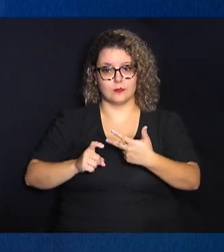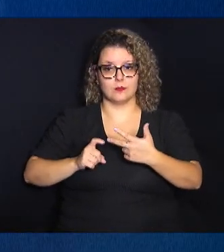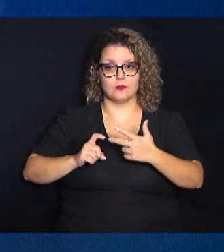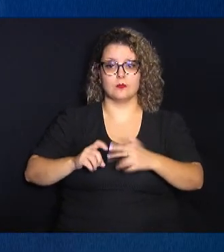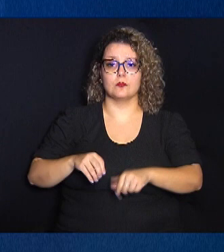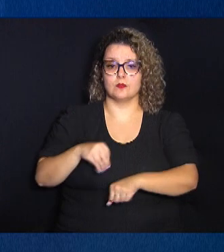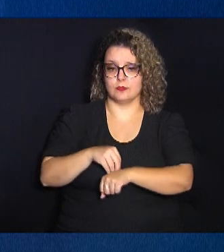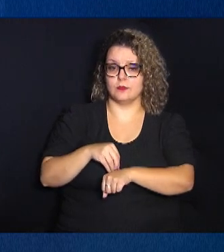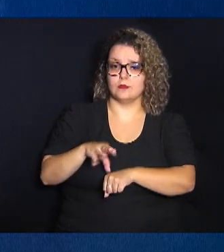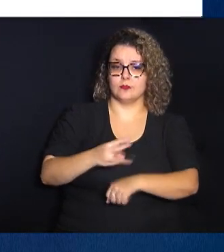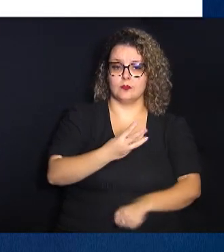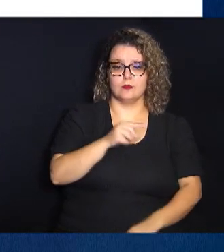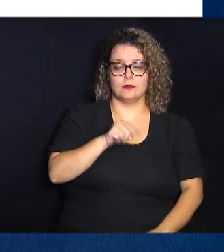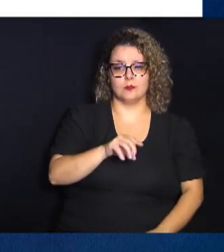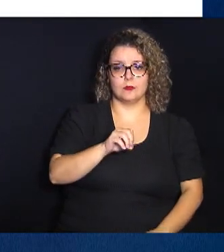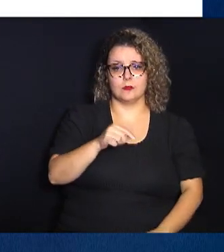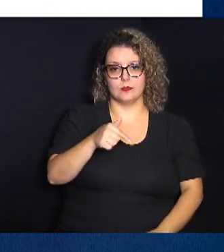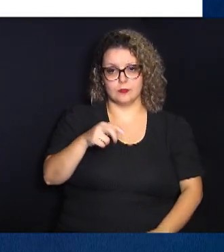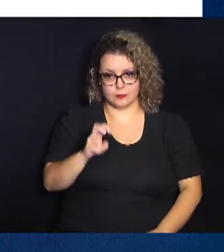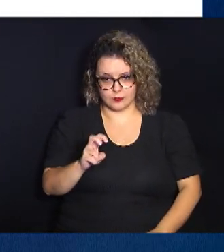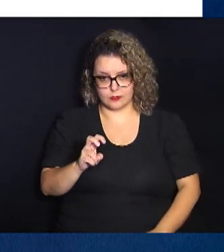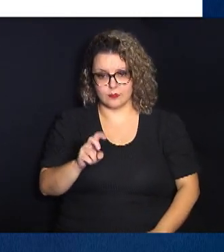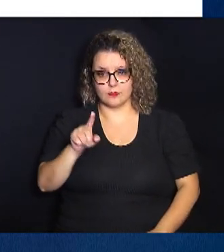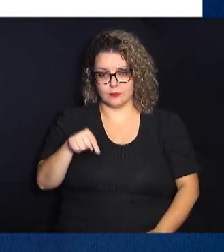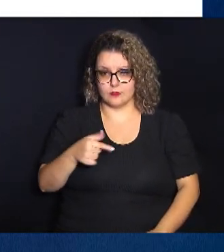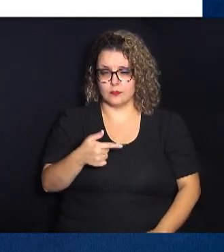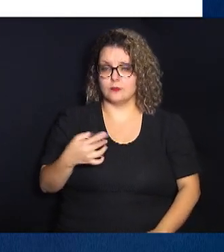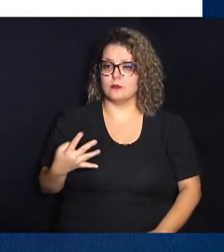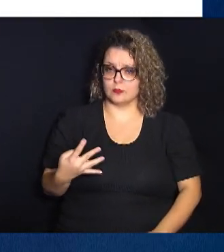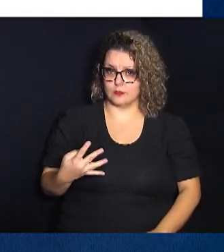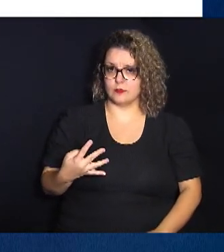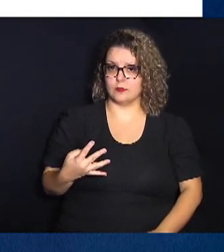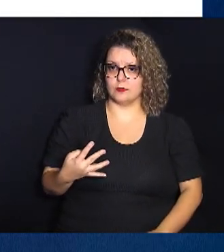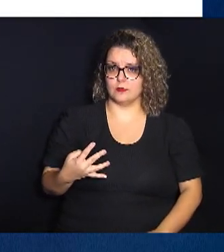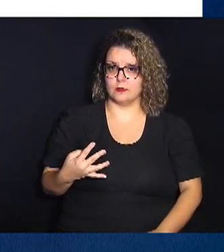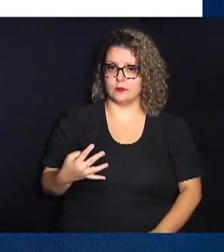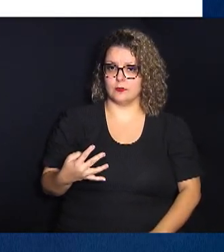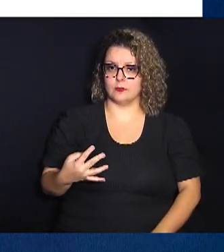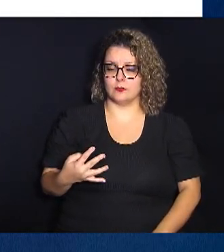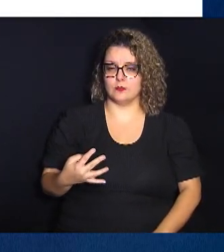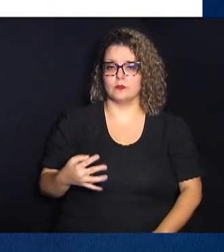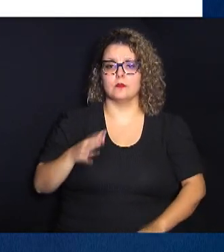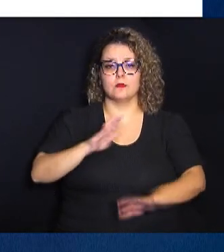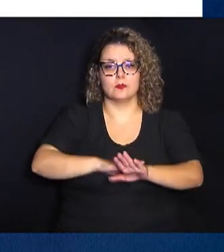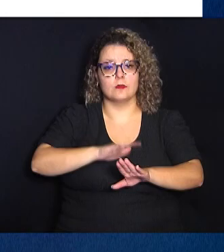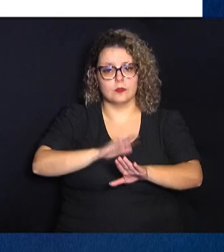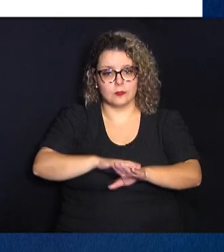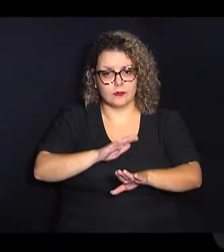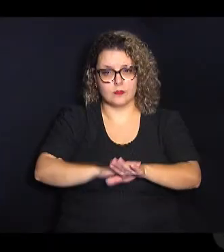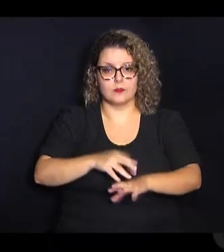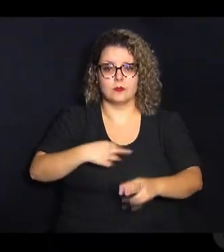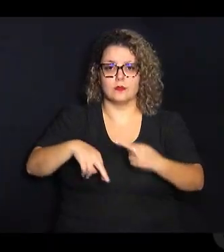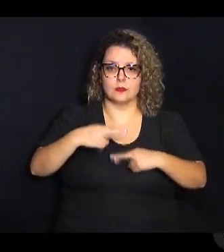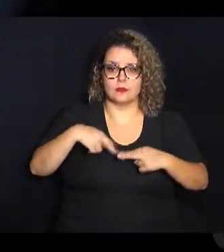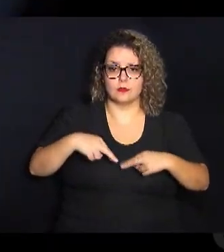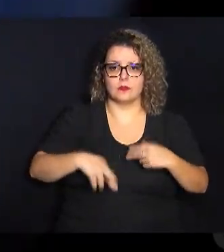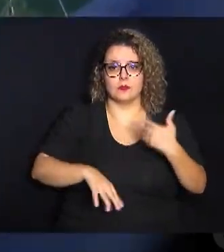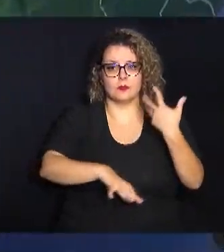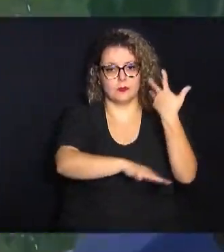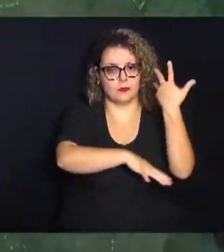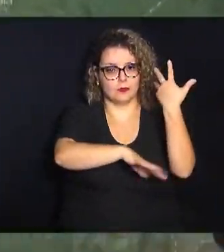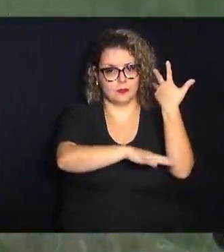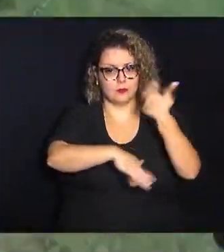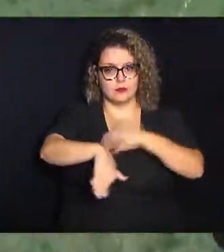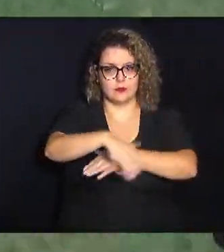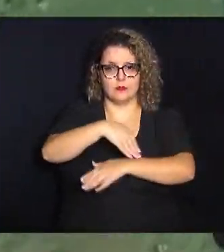indicação 3075 de 2024 providências referente à praça que fica na rua